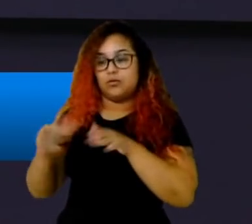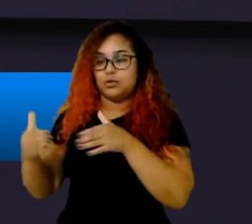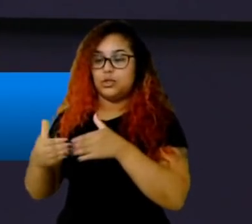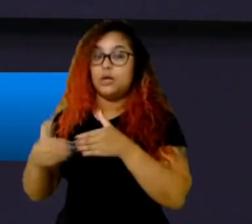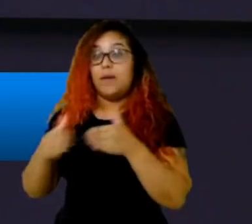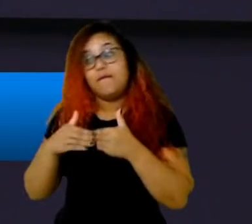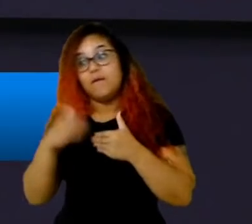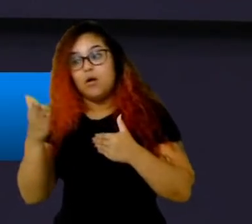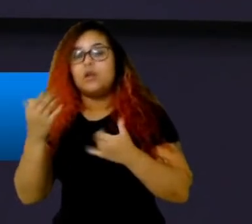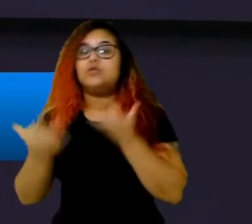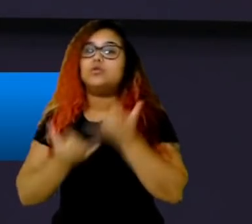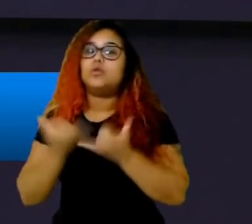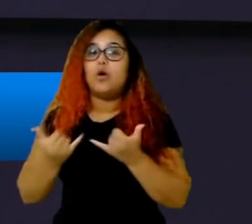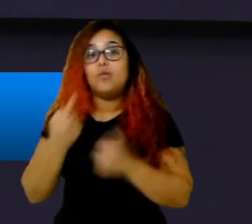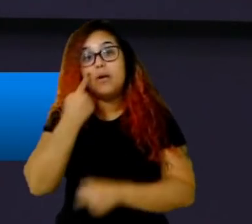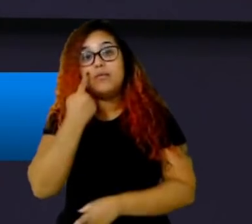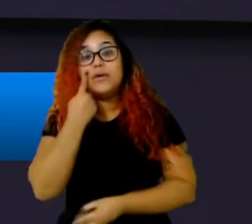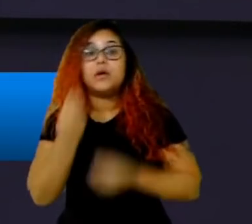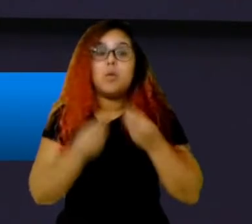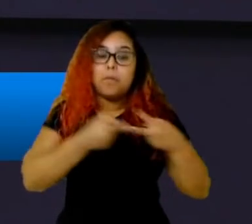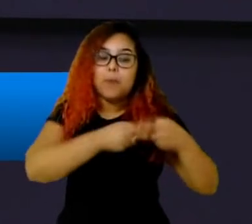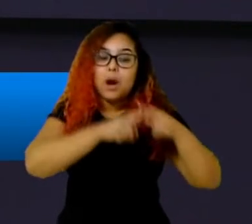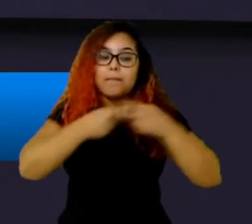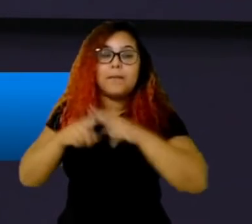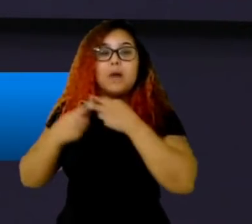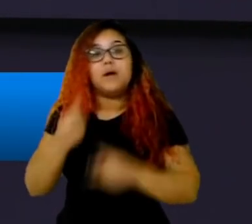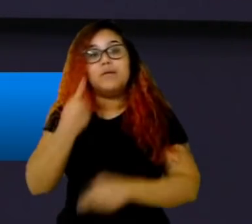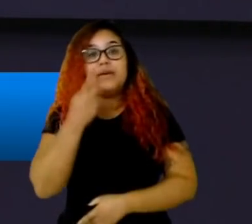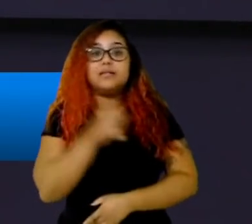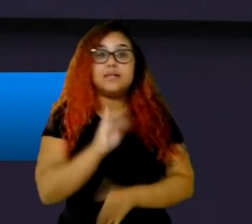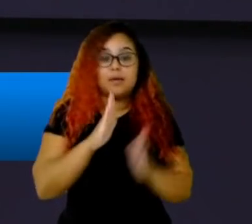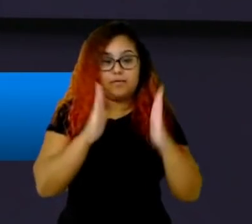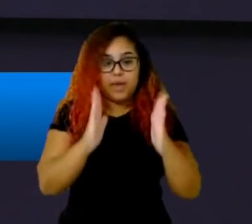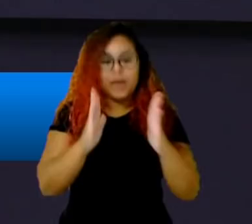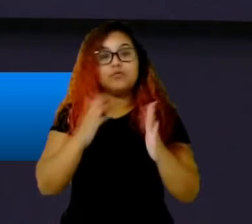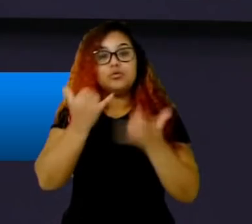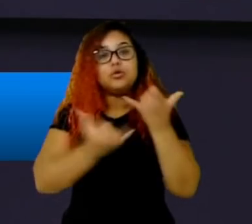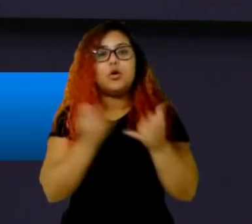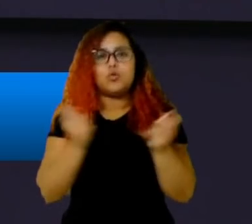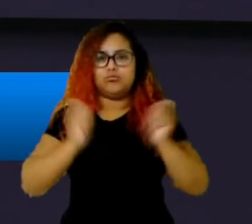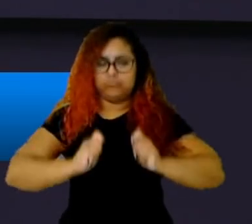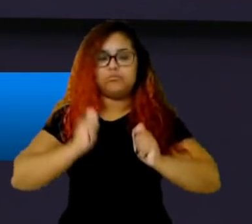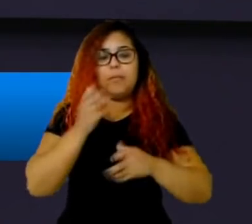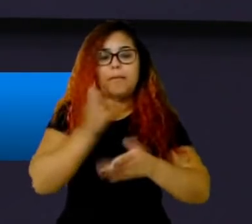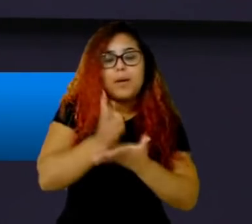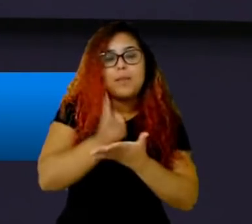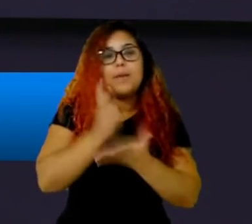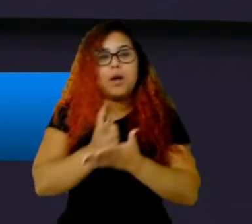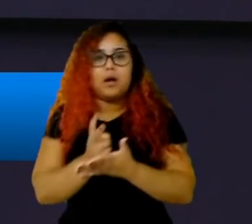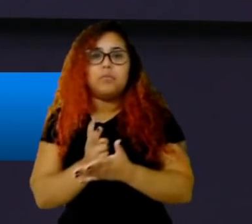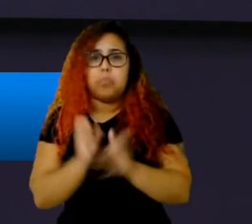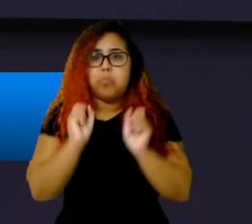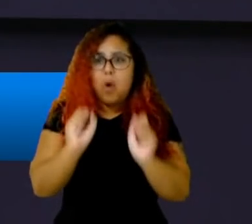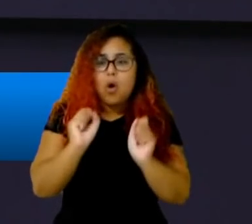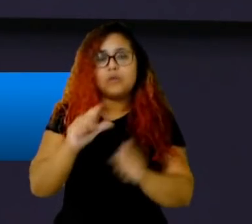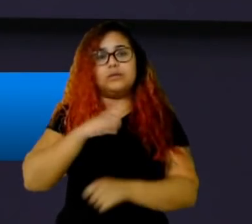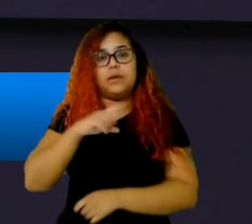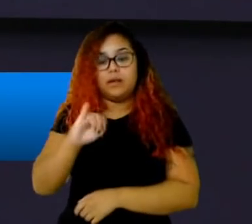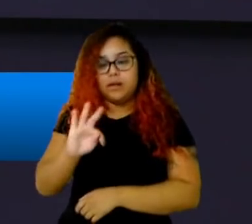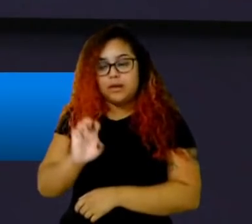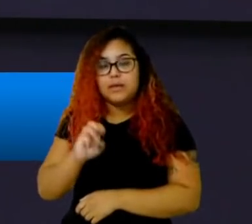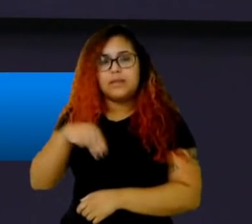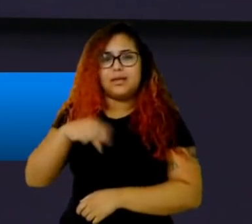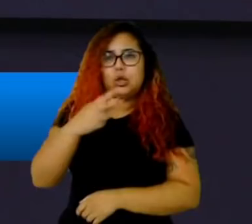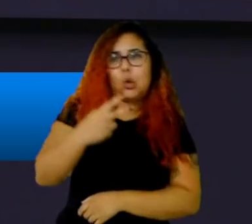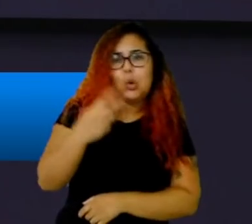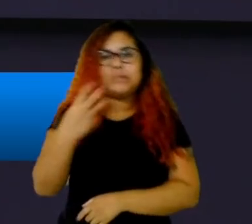fazer, vamos jogar um midgame consciente pra que a gente possa voltar no jogo, mesmo ele, acho que dois ou três itens atrás do Diz Amis, no jogo contra a Liberty, a gente conseguiu